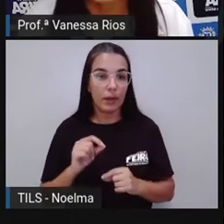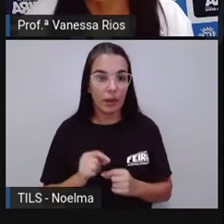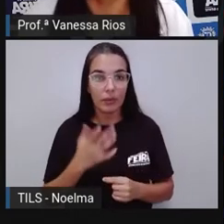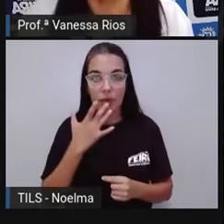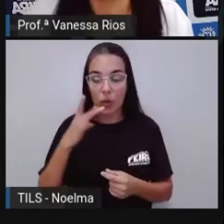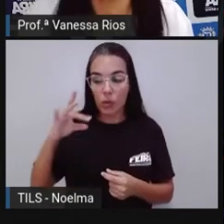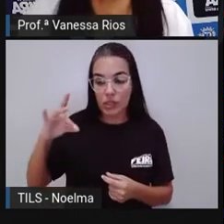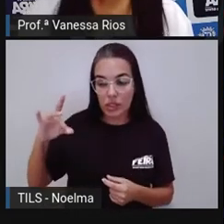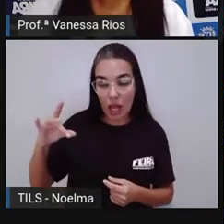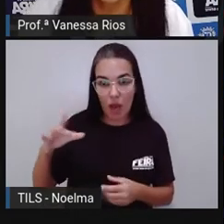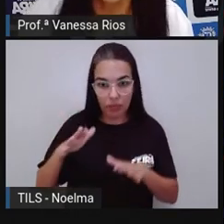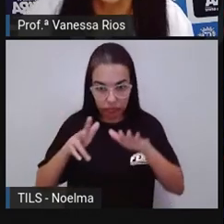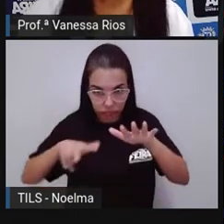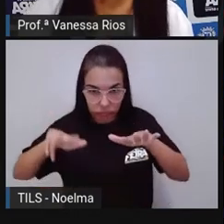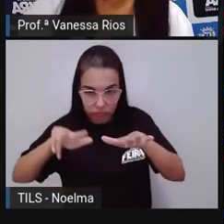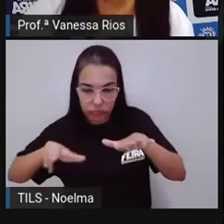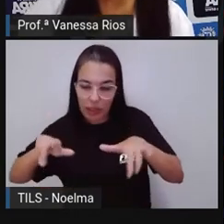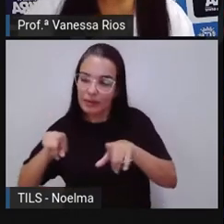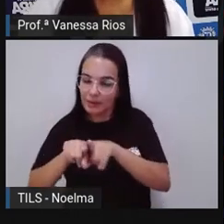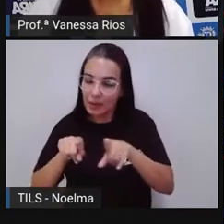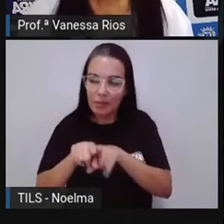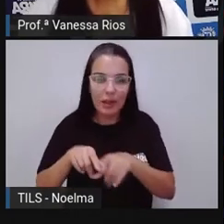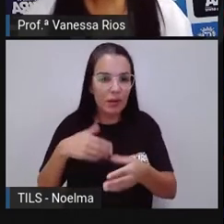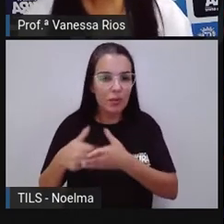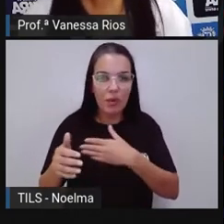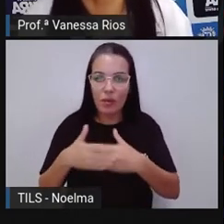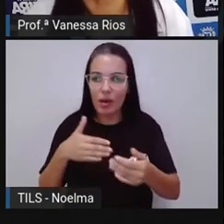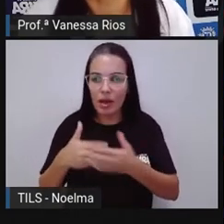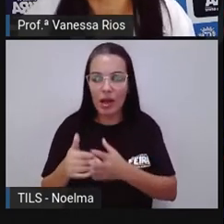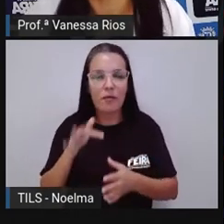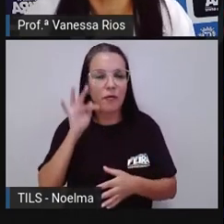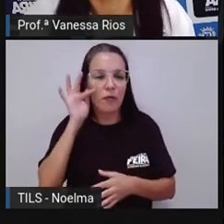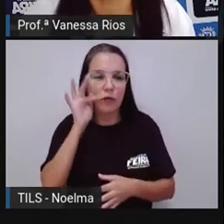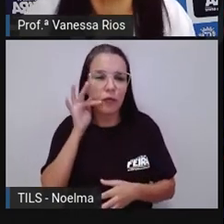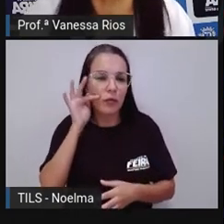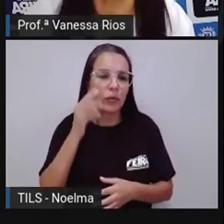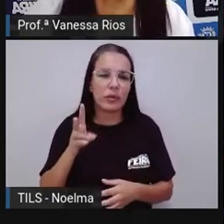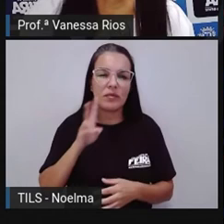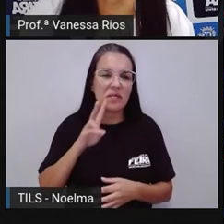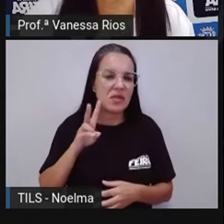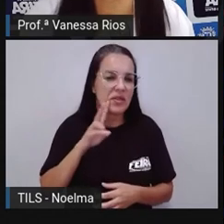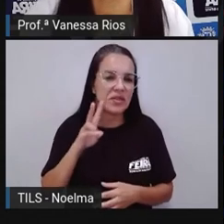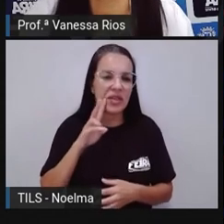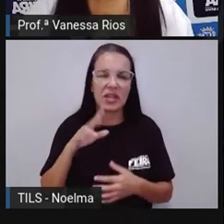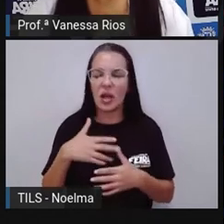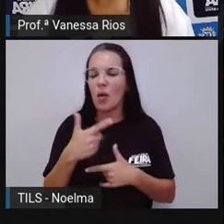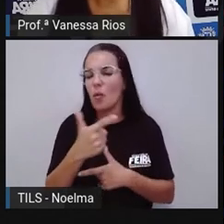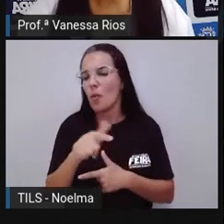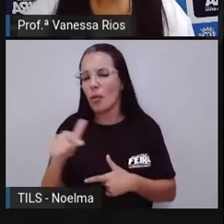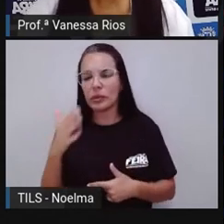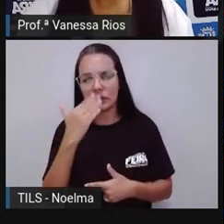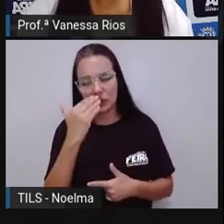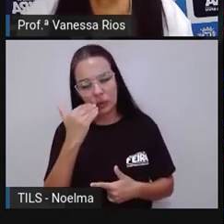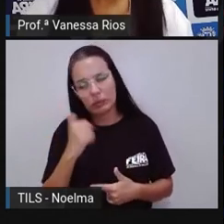morto, mas pra medir também a massa de frutas e de outros alimentos, de outras